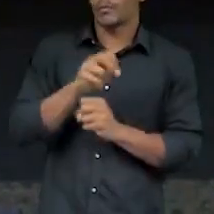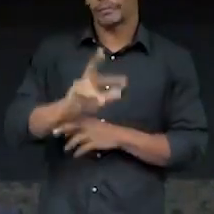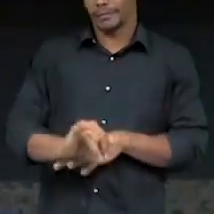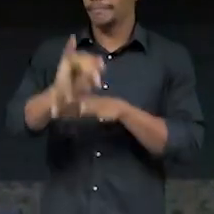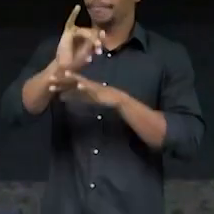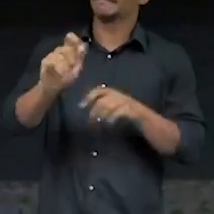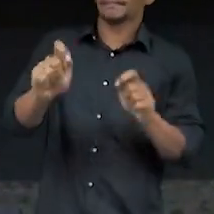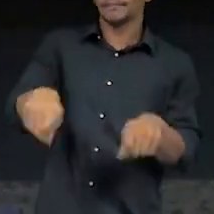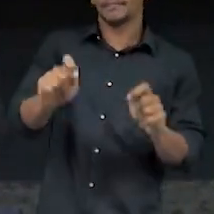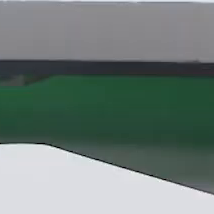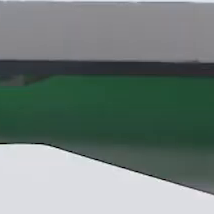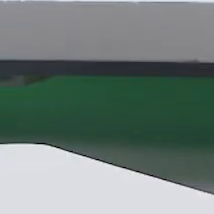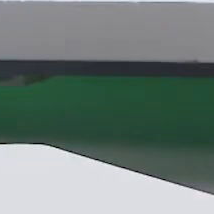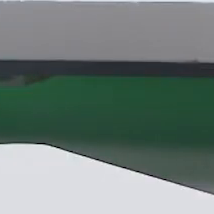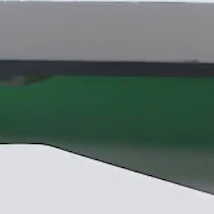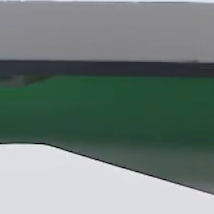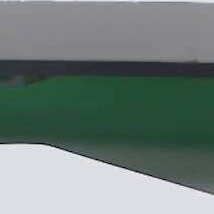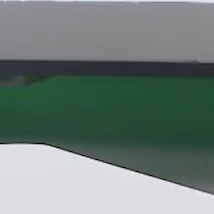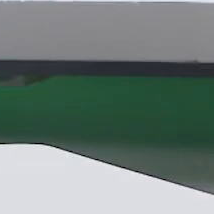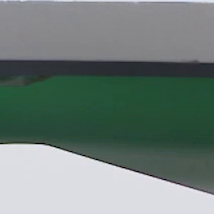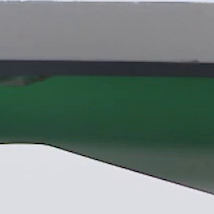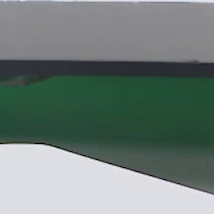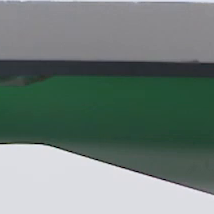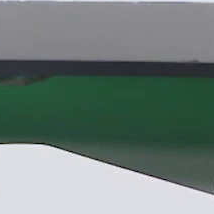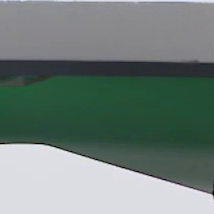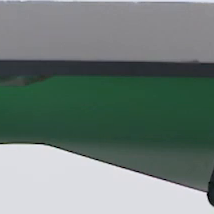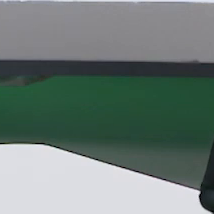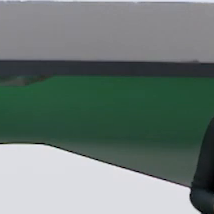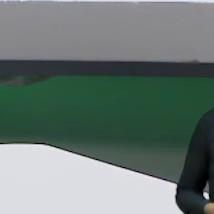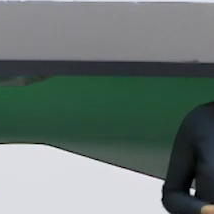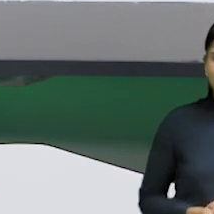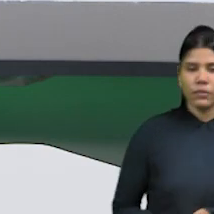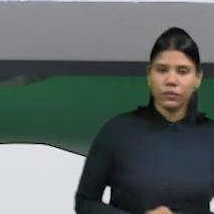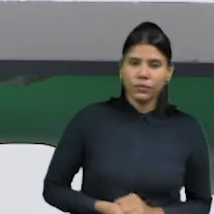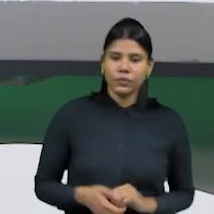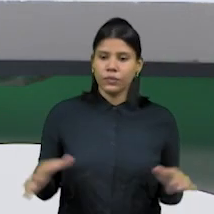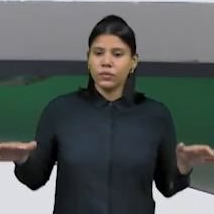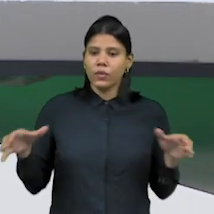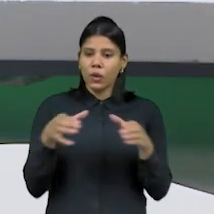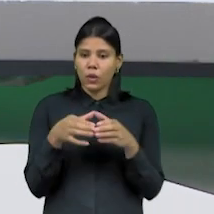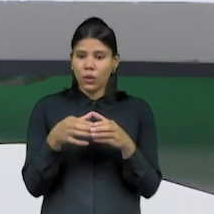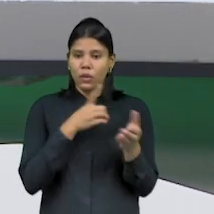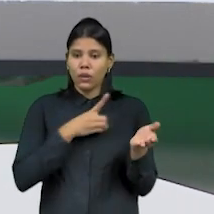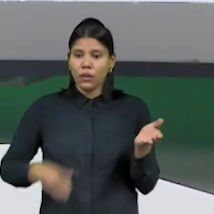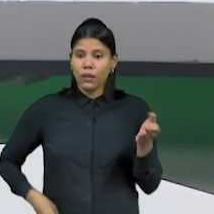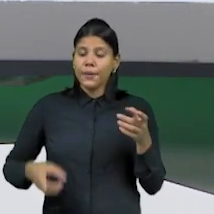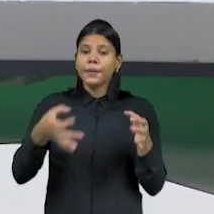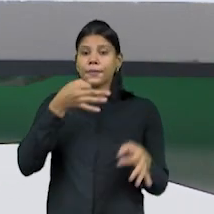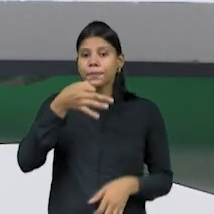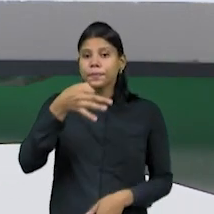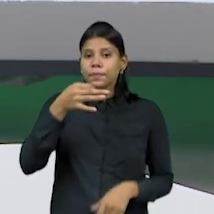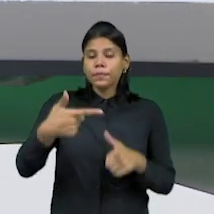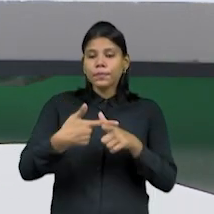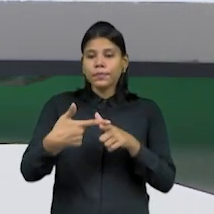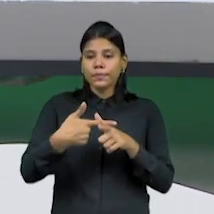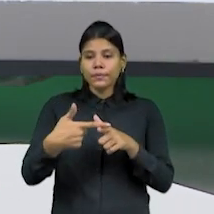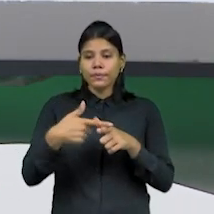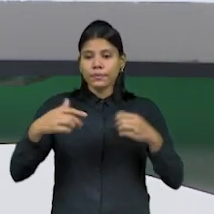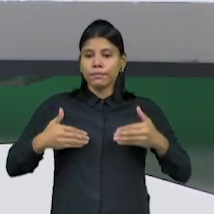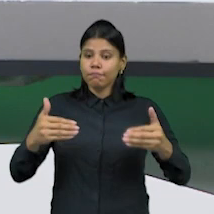possam, assim, incorporá-lo. Paralamentares cearenses repercutem a crise no Ministério da Educação.